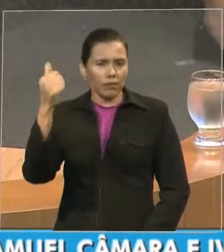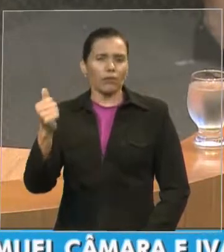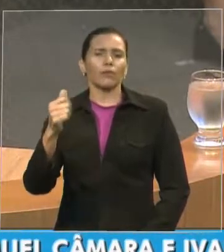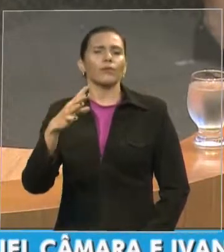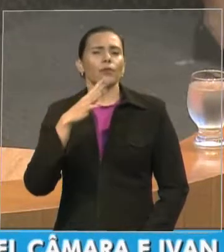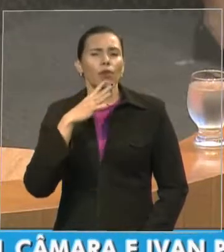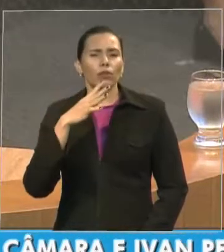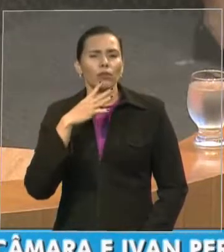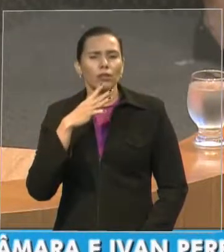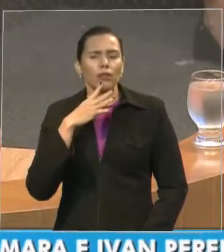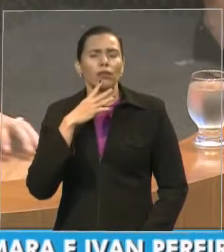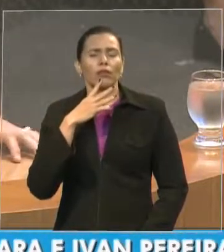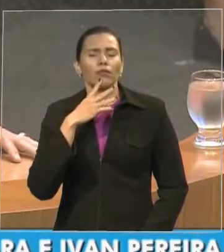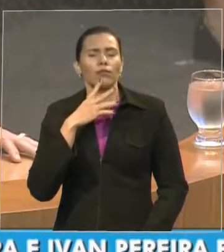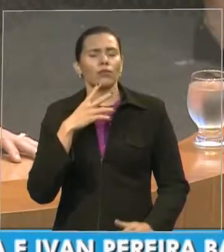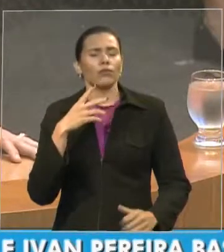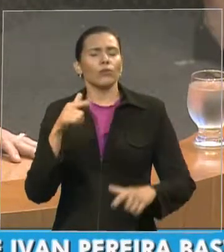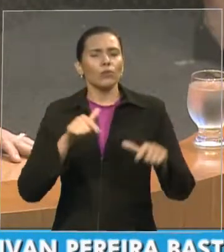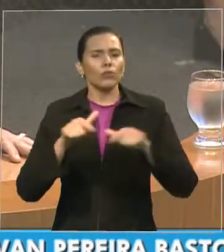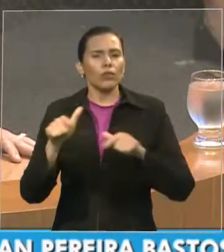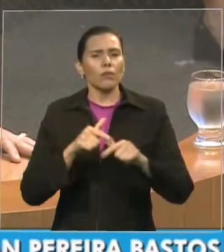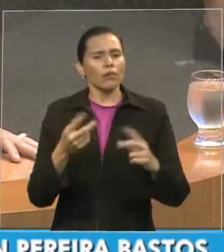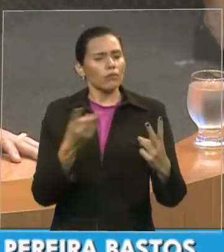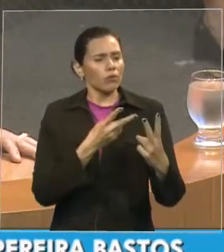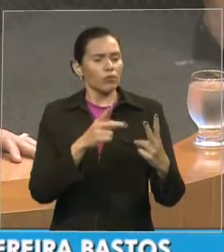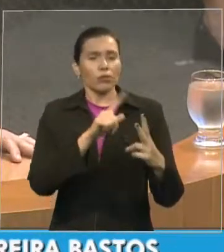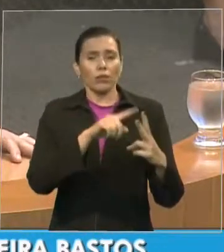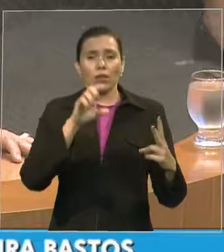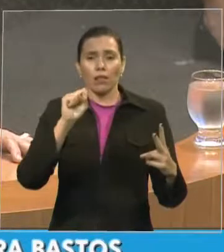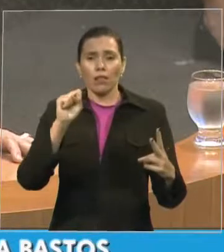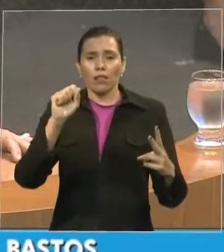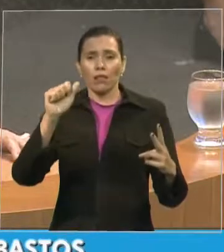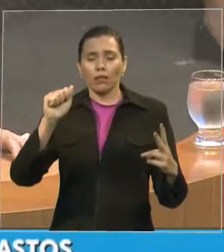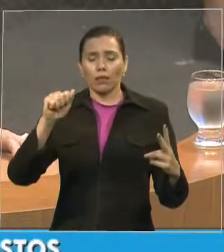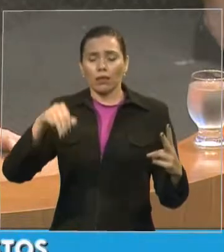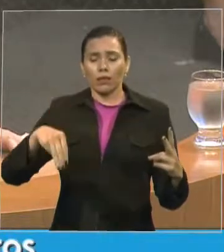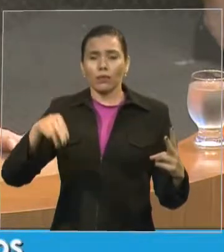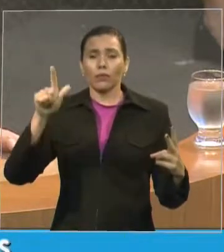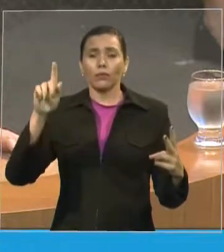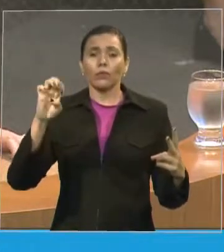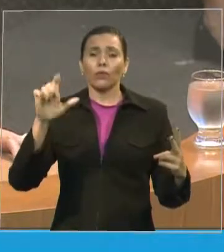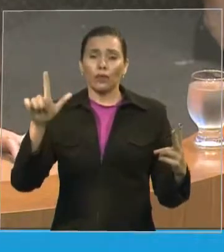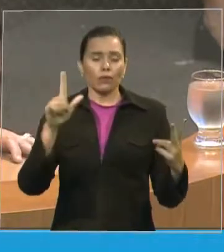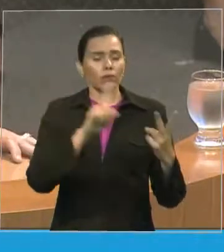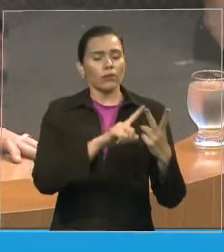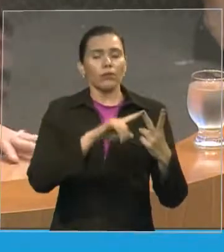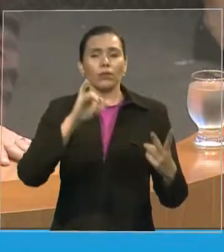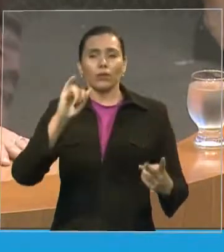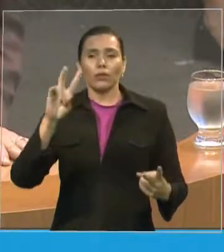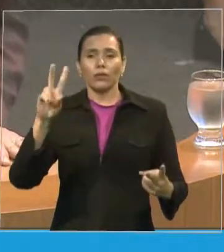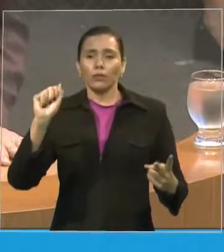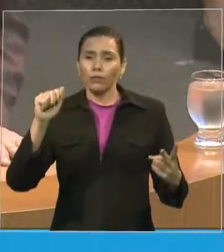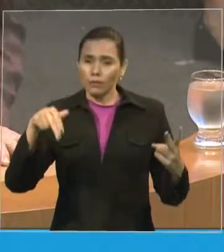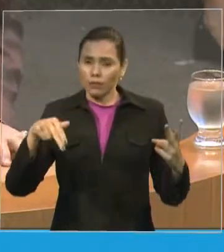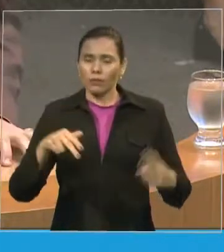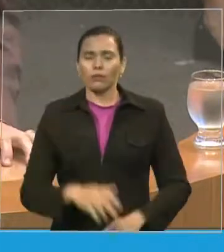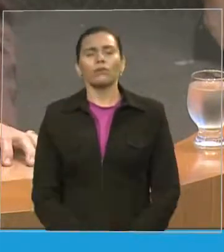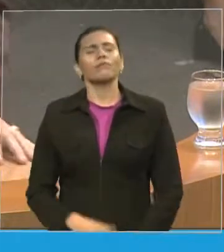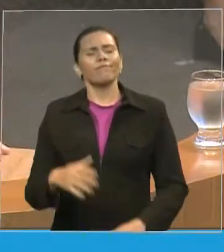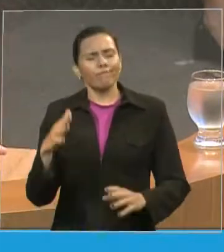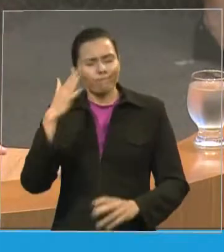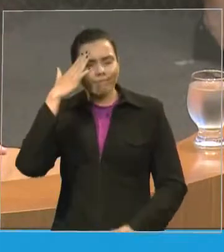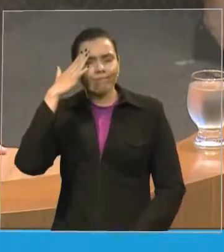pastor Samuel e pastor Ivan exercem e ele tem sido um